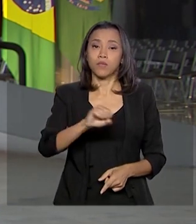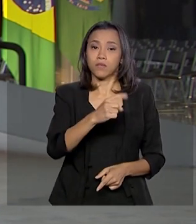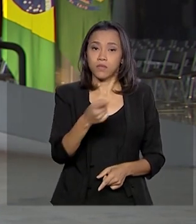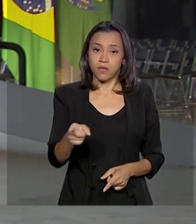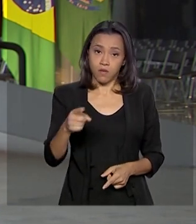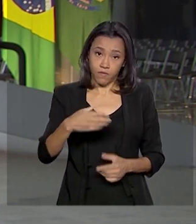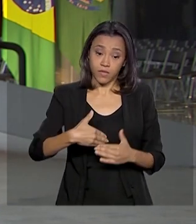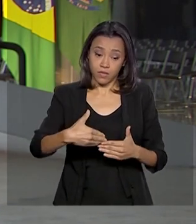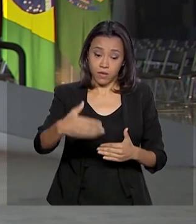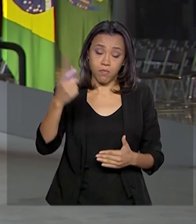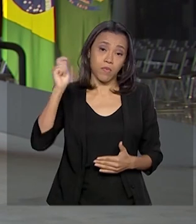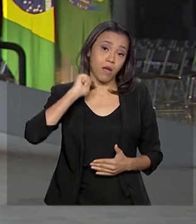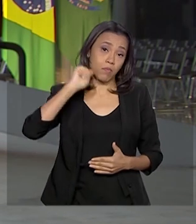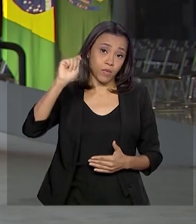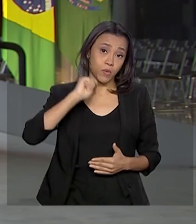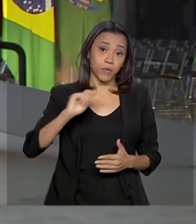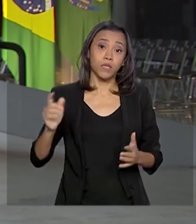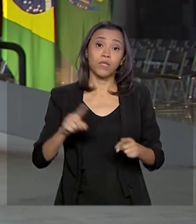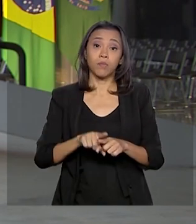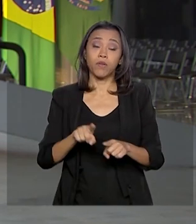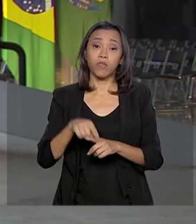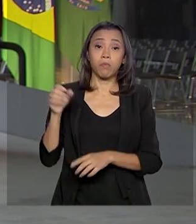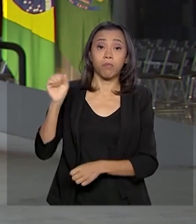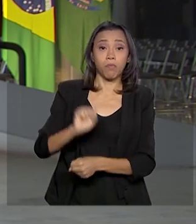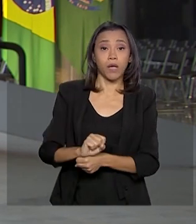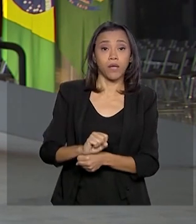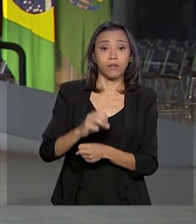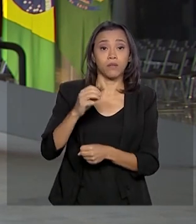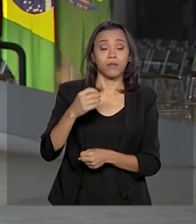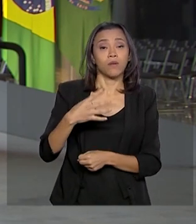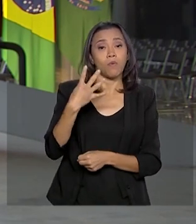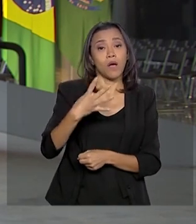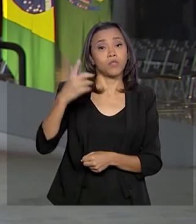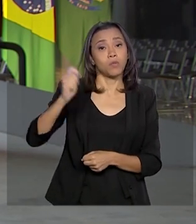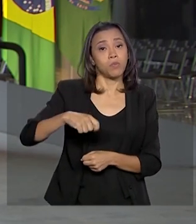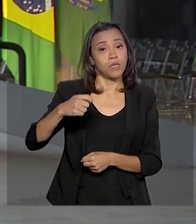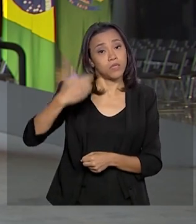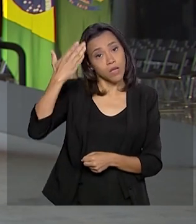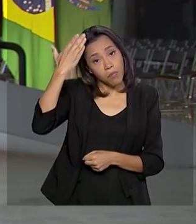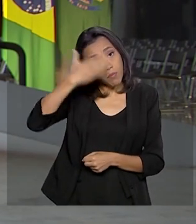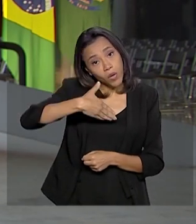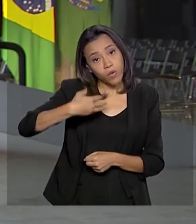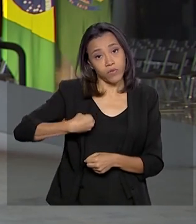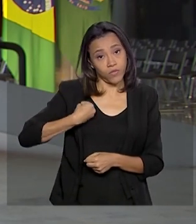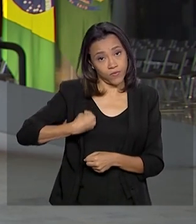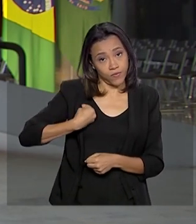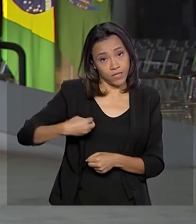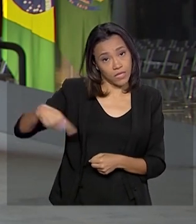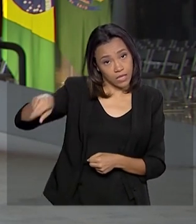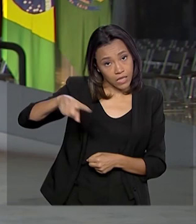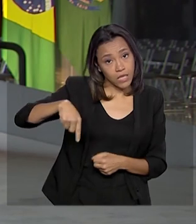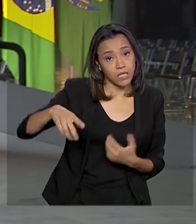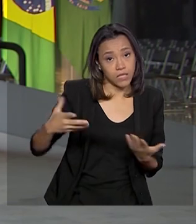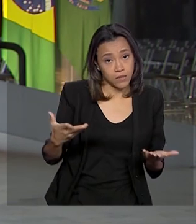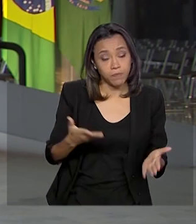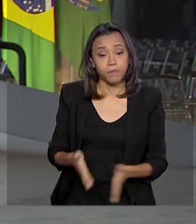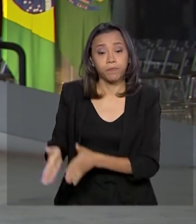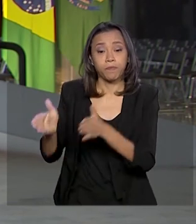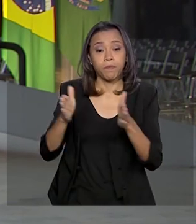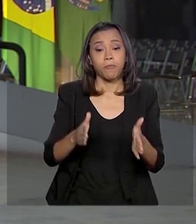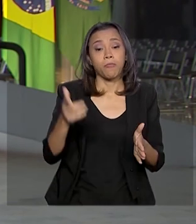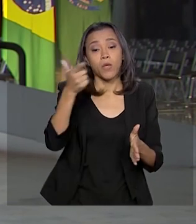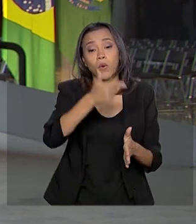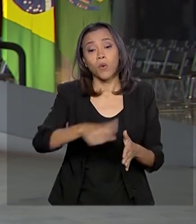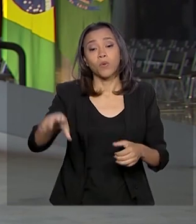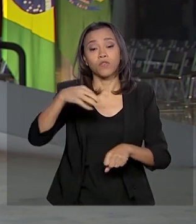E também foi suspenso por quatro meses o exame de vida, a prova de vida dos beneficiários do INSS. Bom, uma outra informação, o